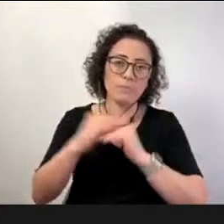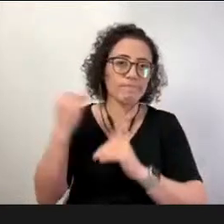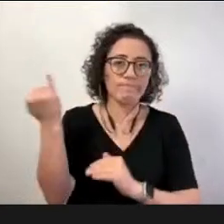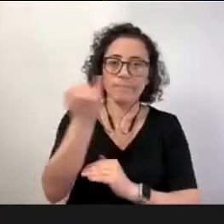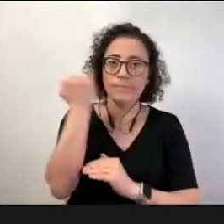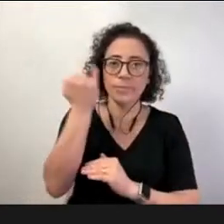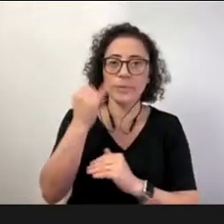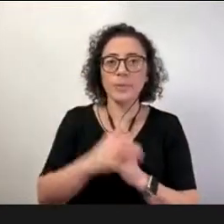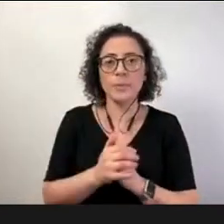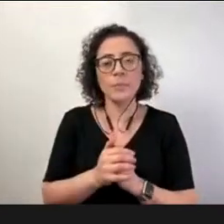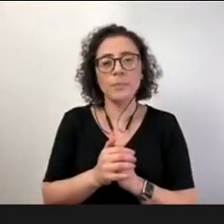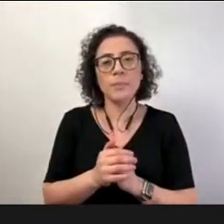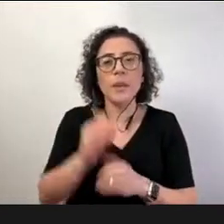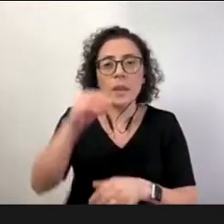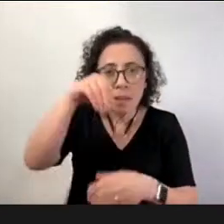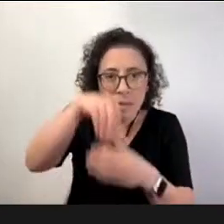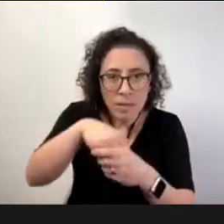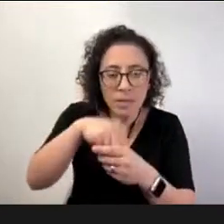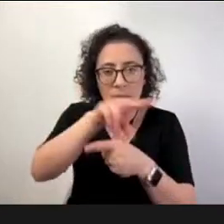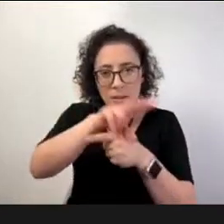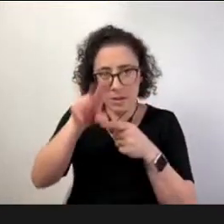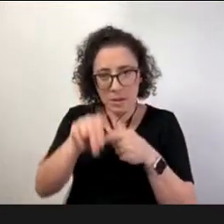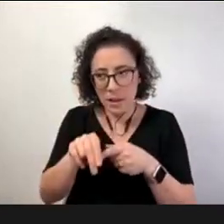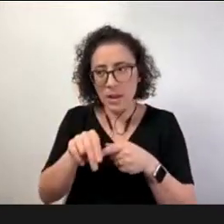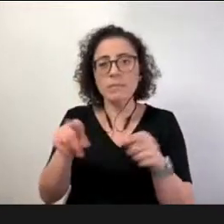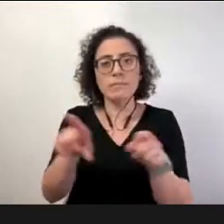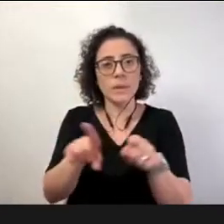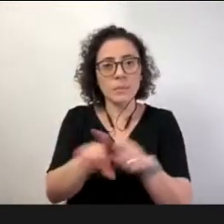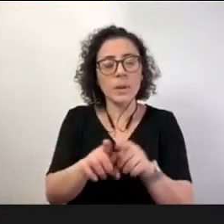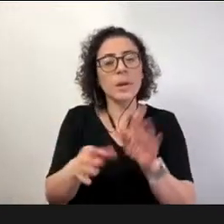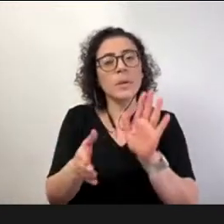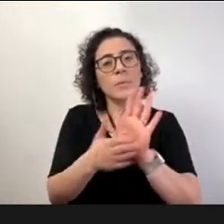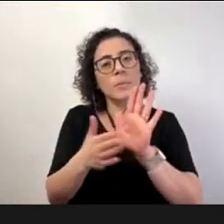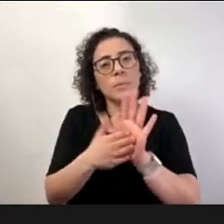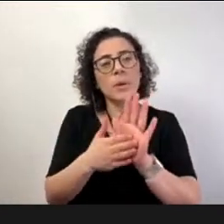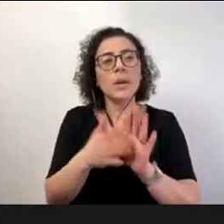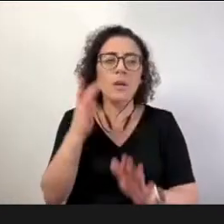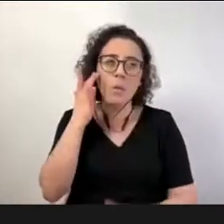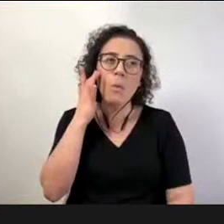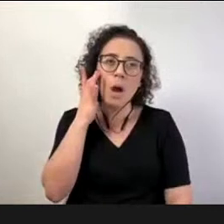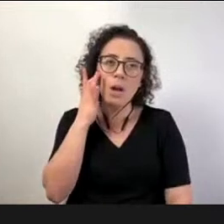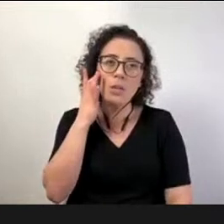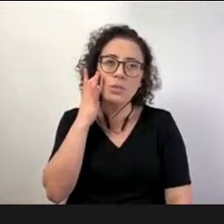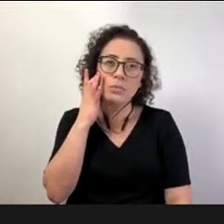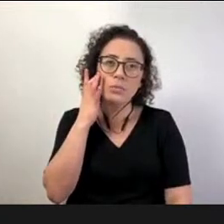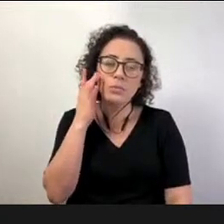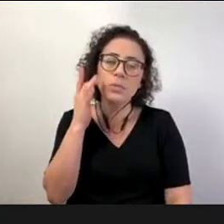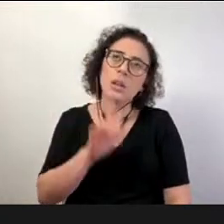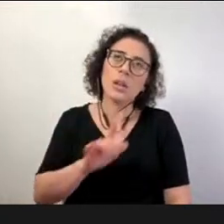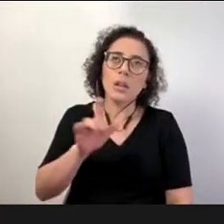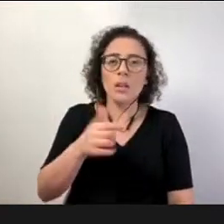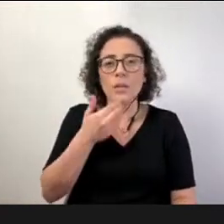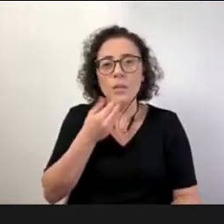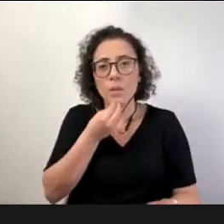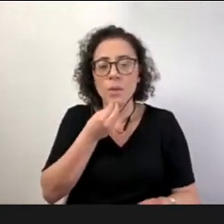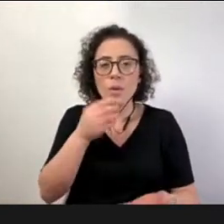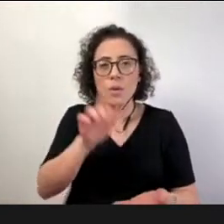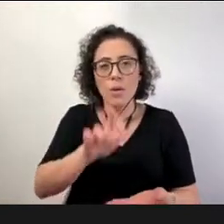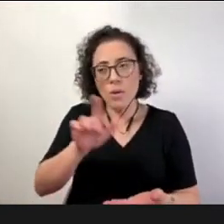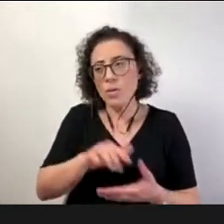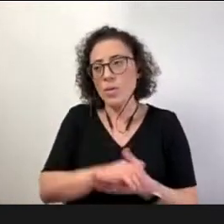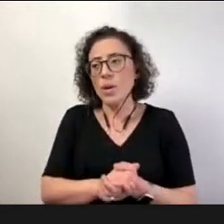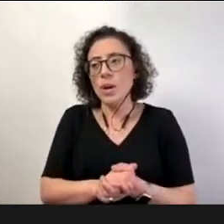institucionalmente a gente também propôs e acho que é claro que em várias instâncias da própria instituição